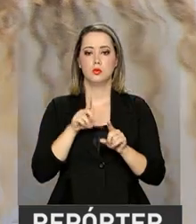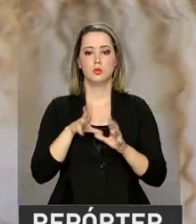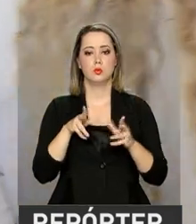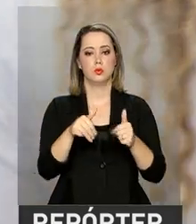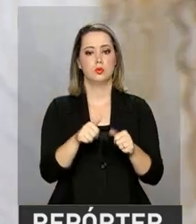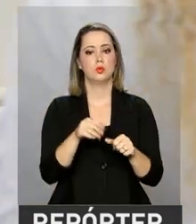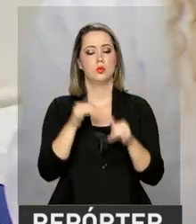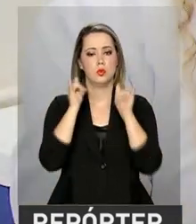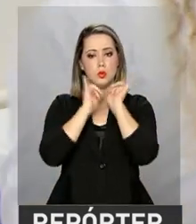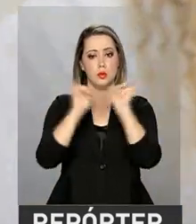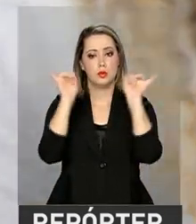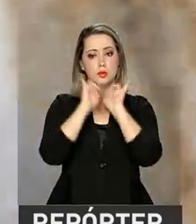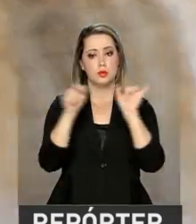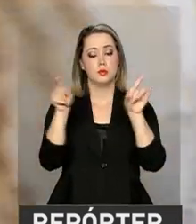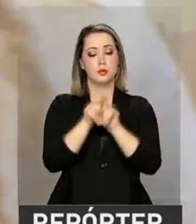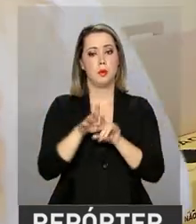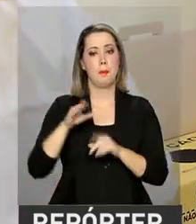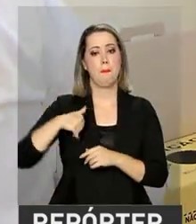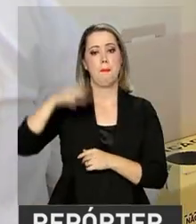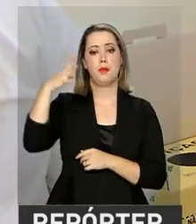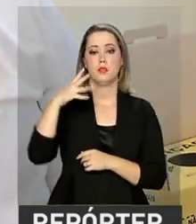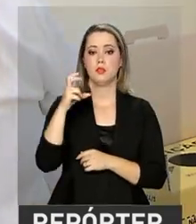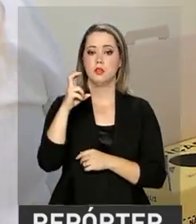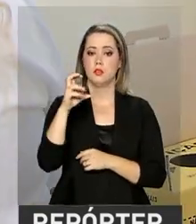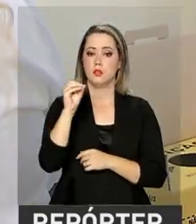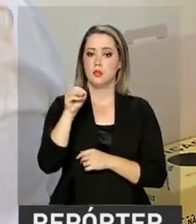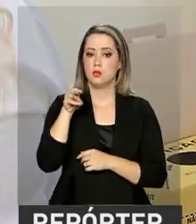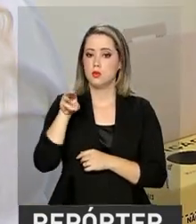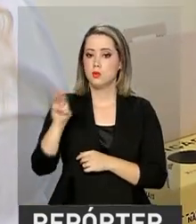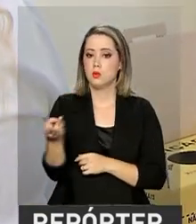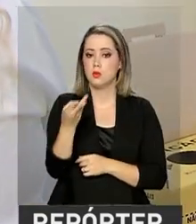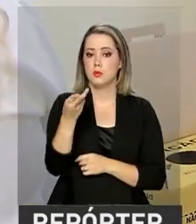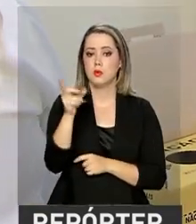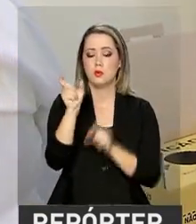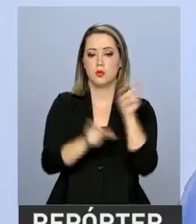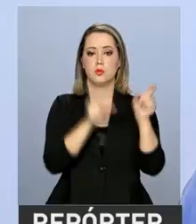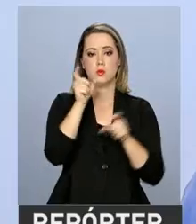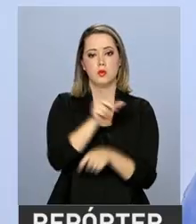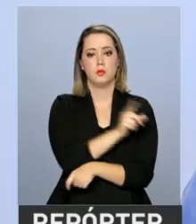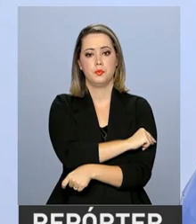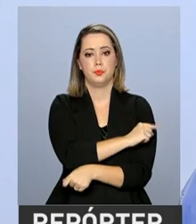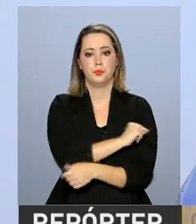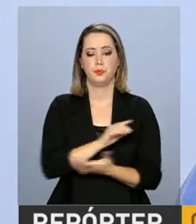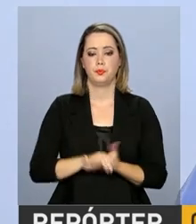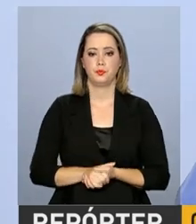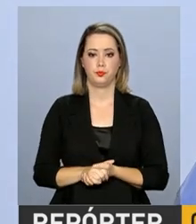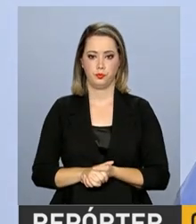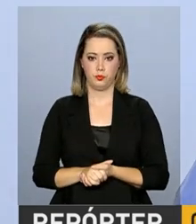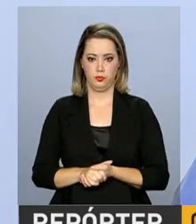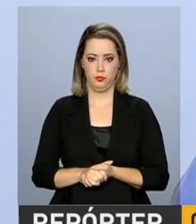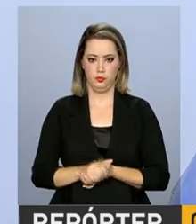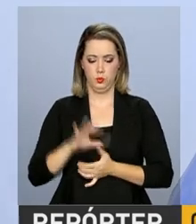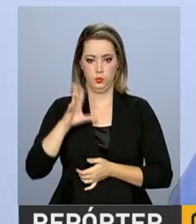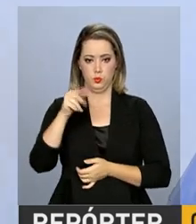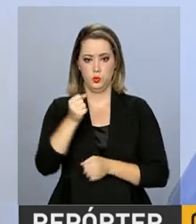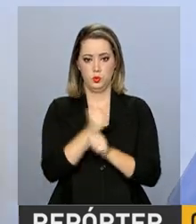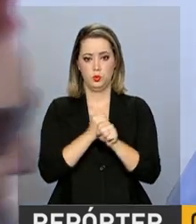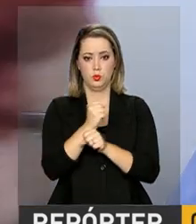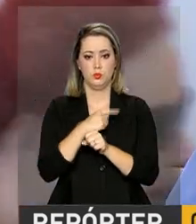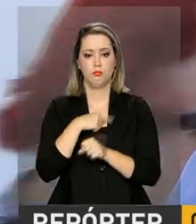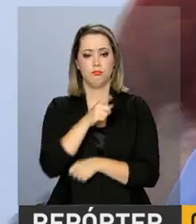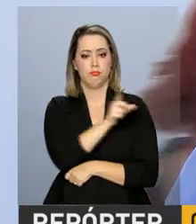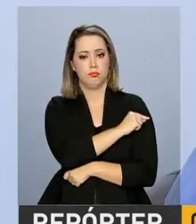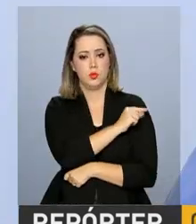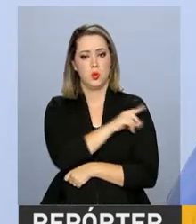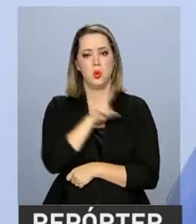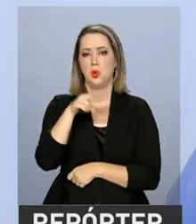campanha, mais de 50 milhões de pessoas devem ser vacinadas. Tomo todo ano. Nunca tive uma reação